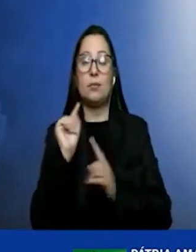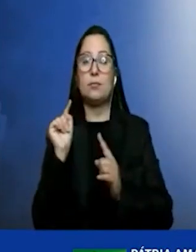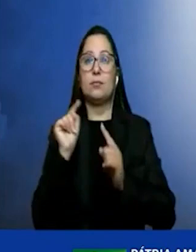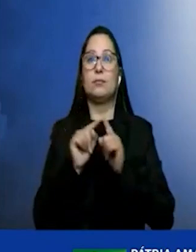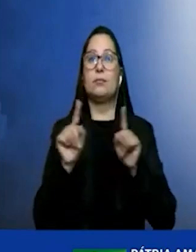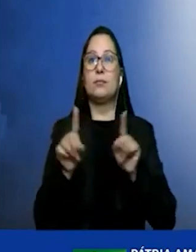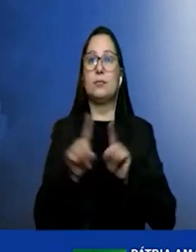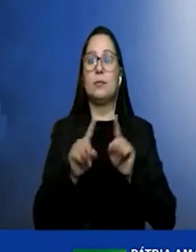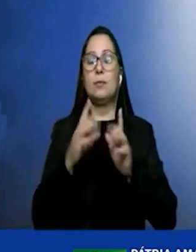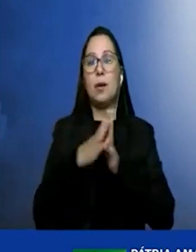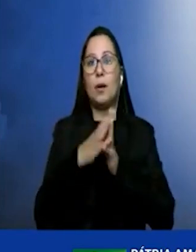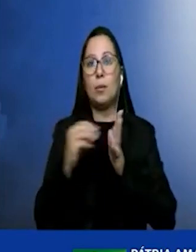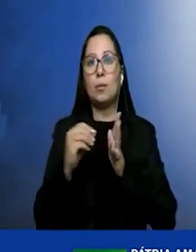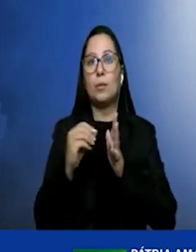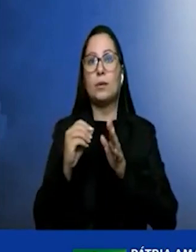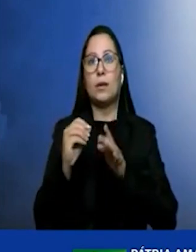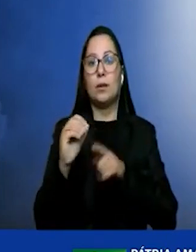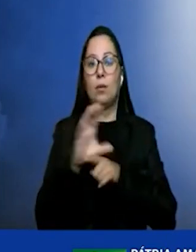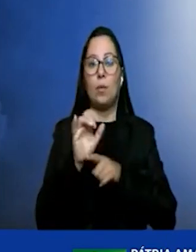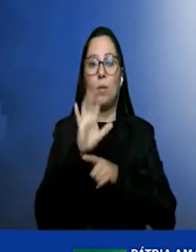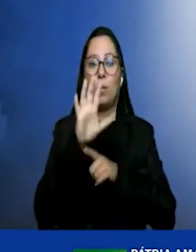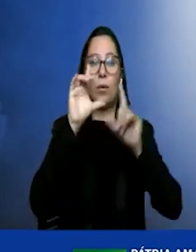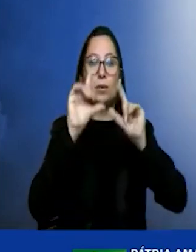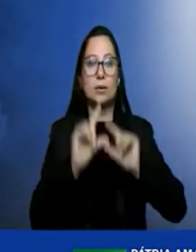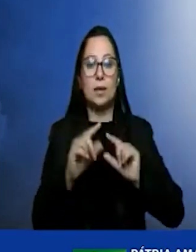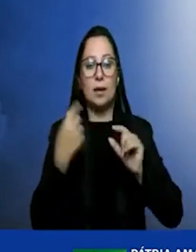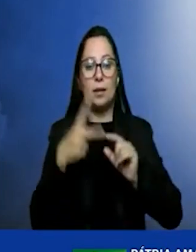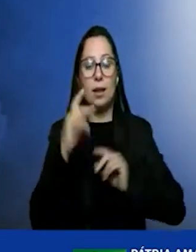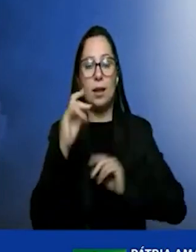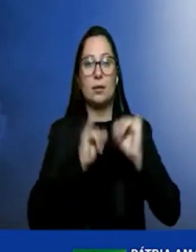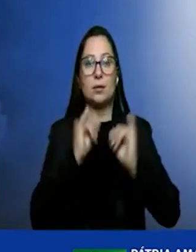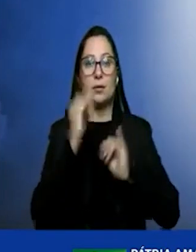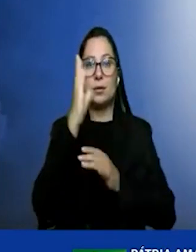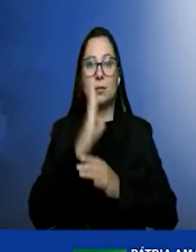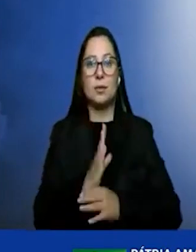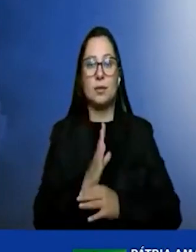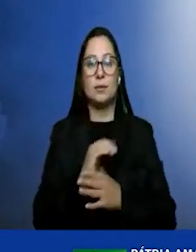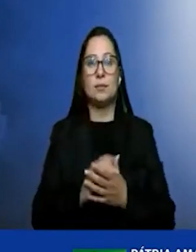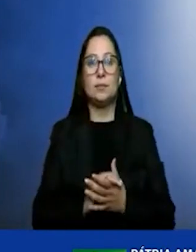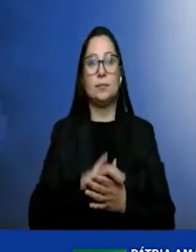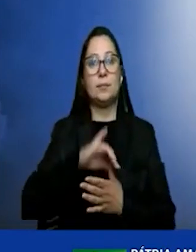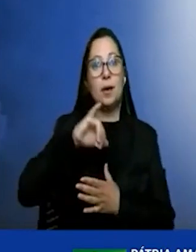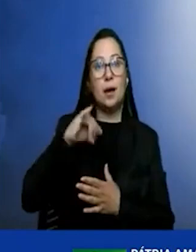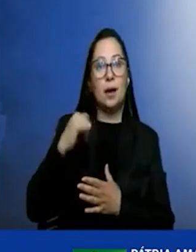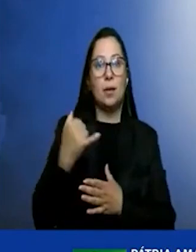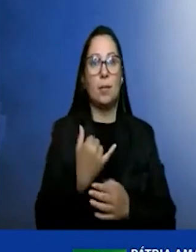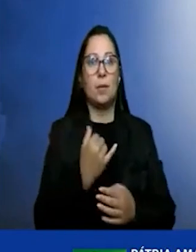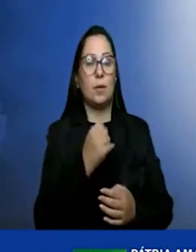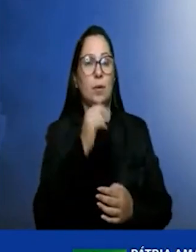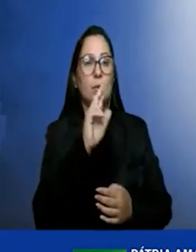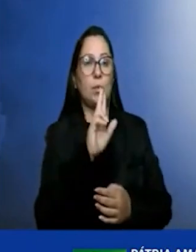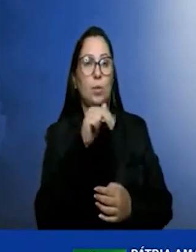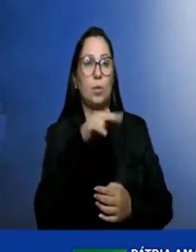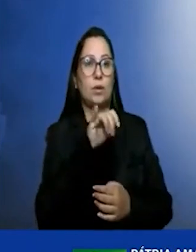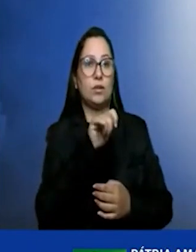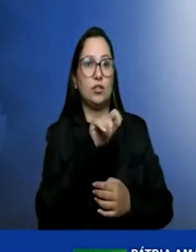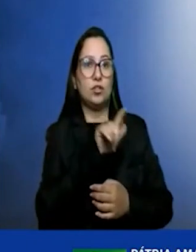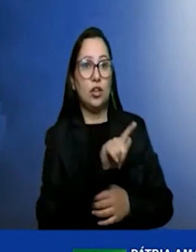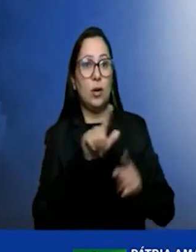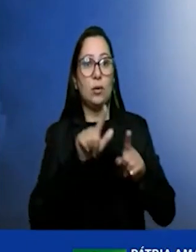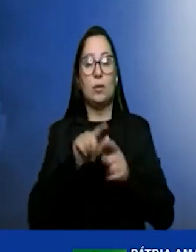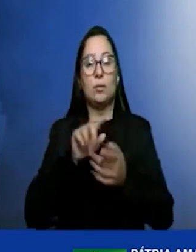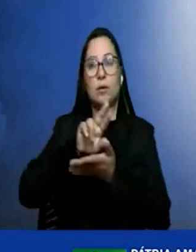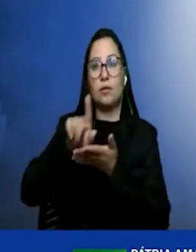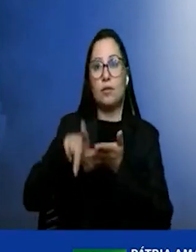hub da descarbonização da indústria brasileira aproveitando o pioneirismo da Unigel e também a diversidade que nós temos da